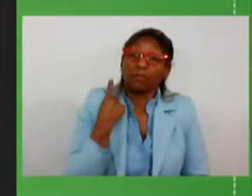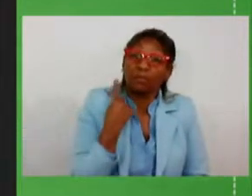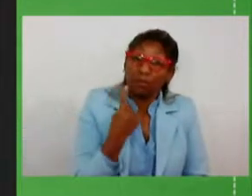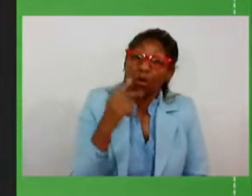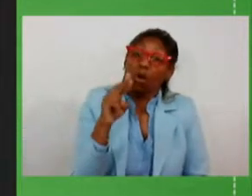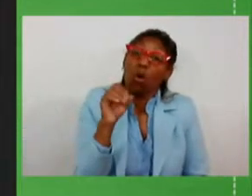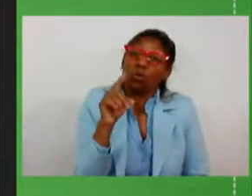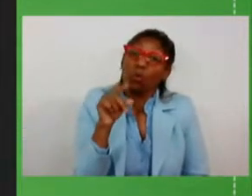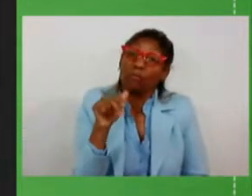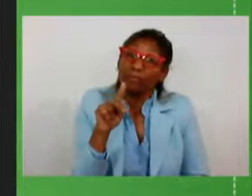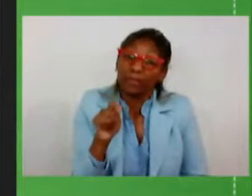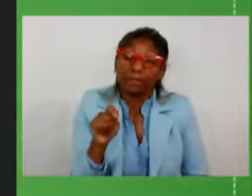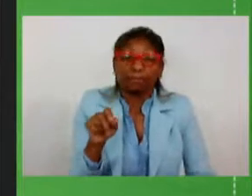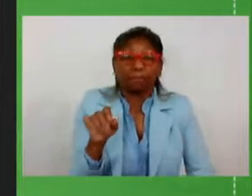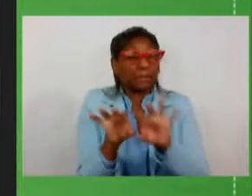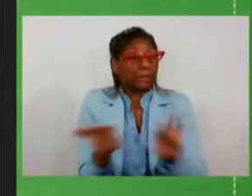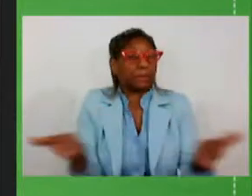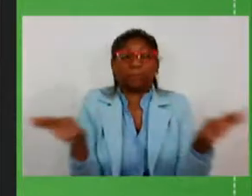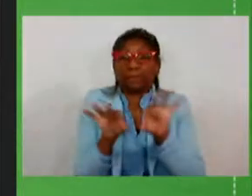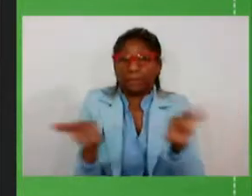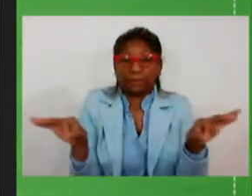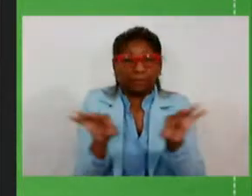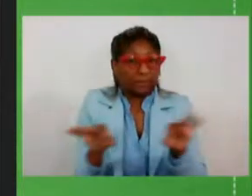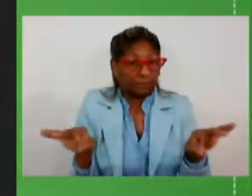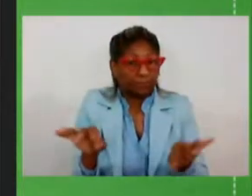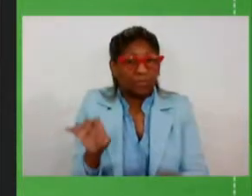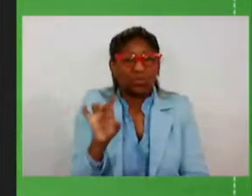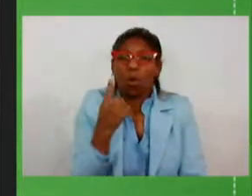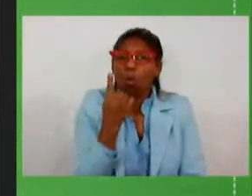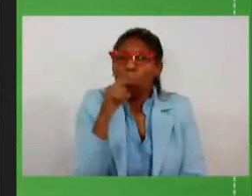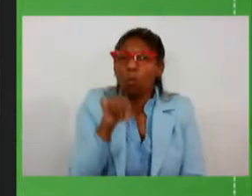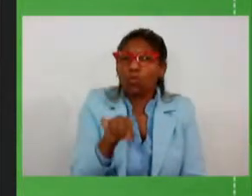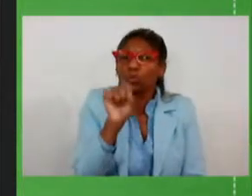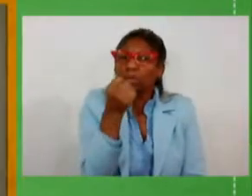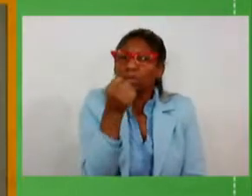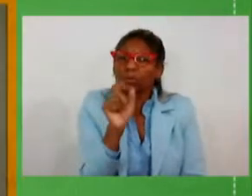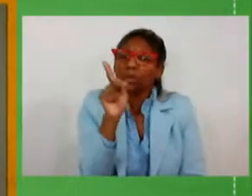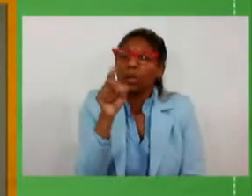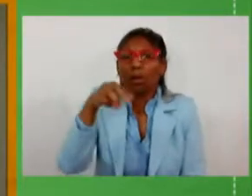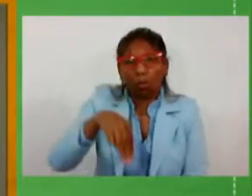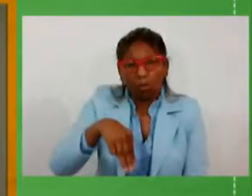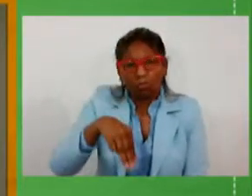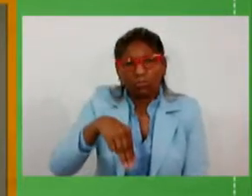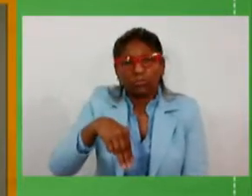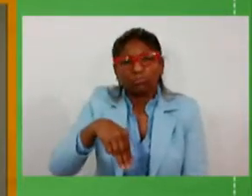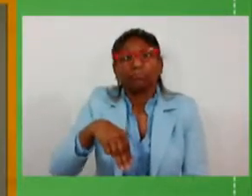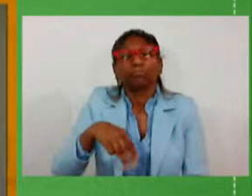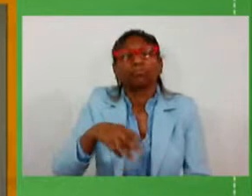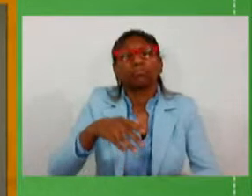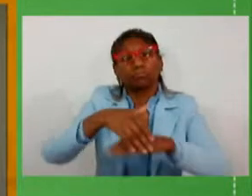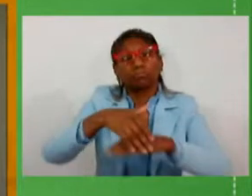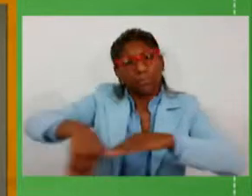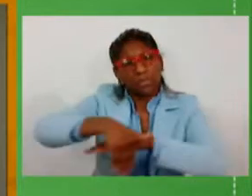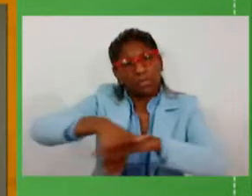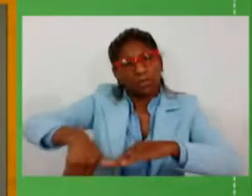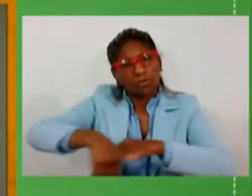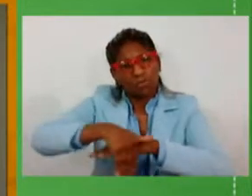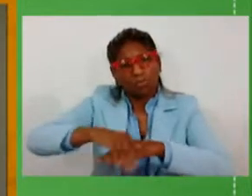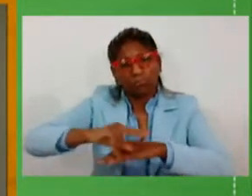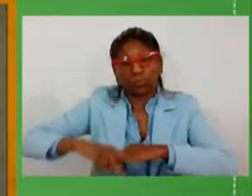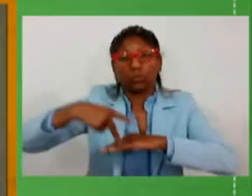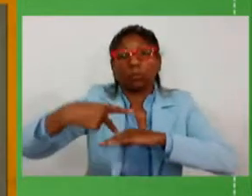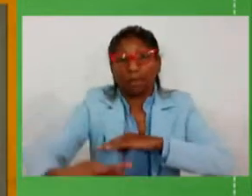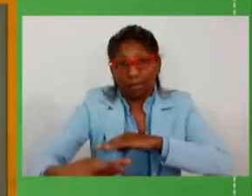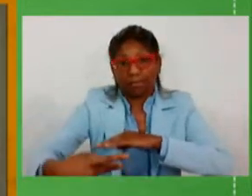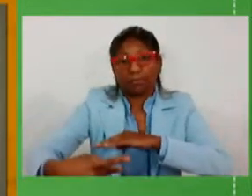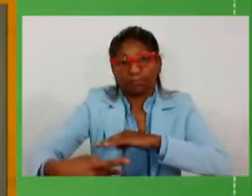de pista simples, tem apenas 1,81 quilômetros de rodovia duplicada, num